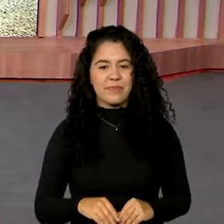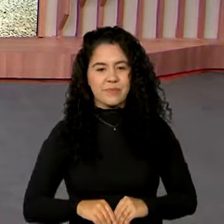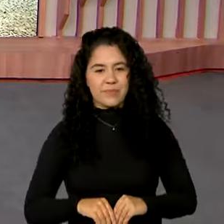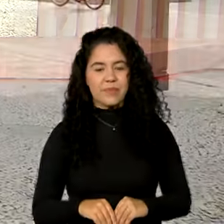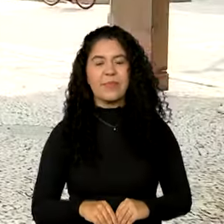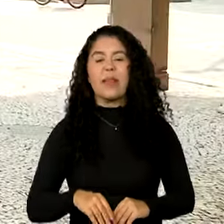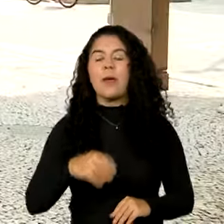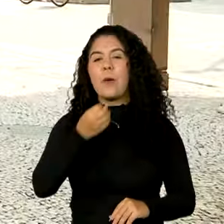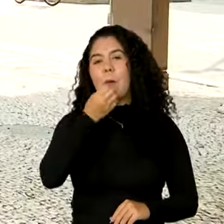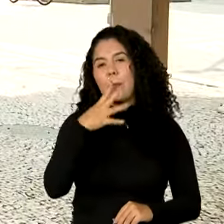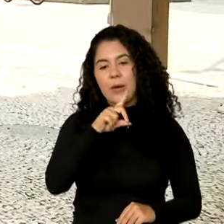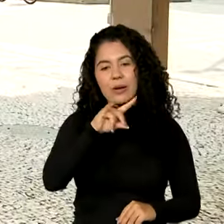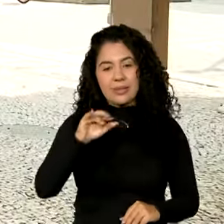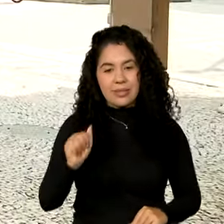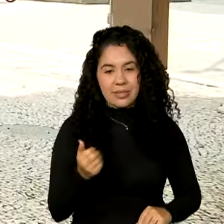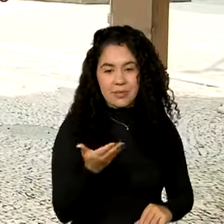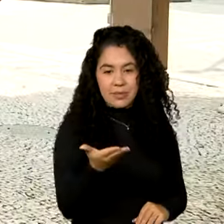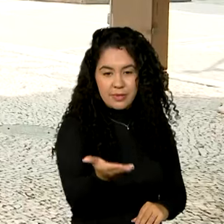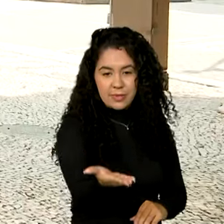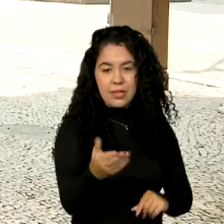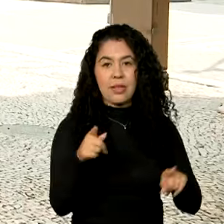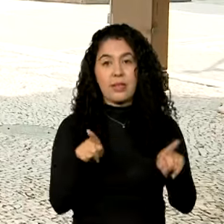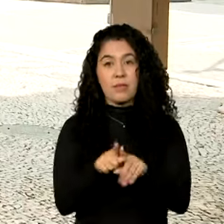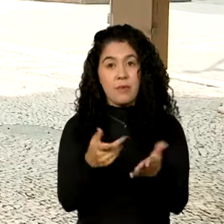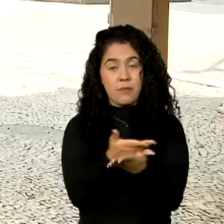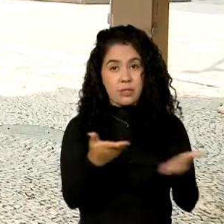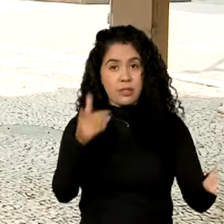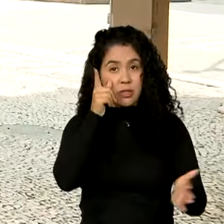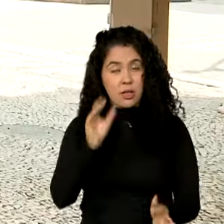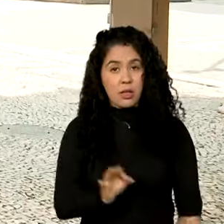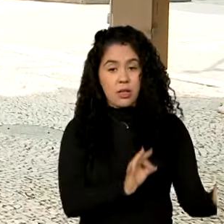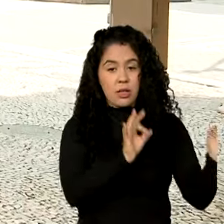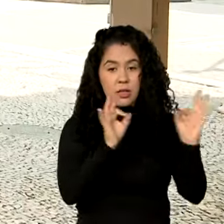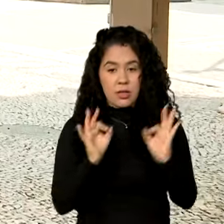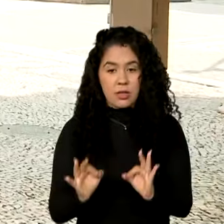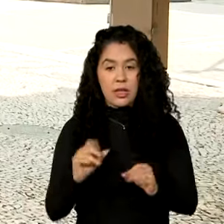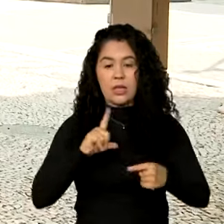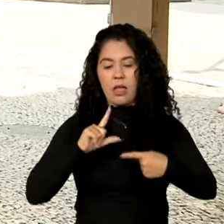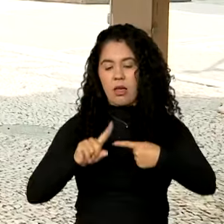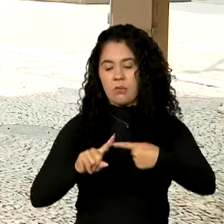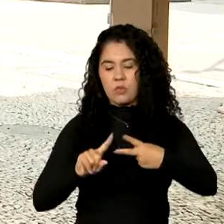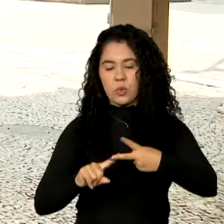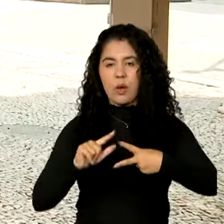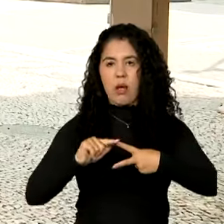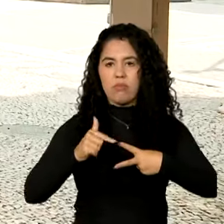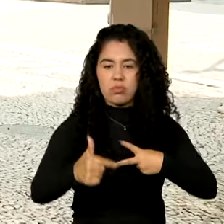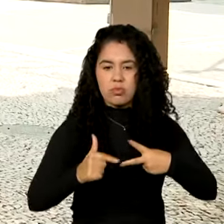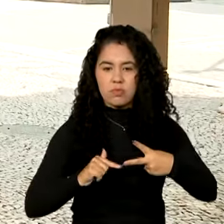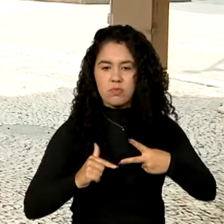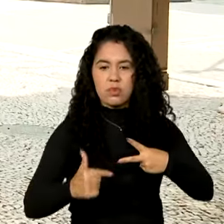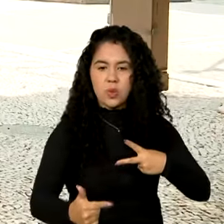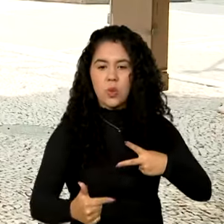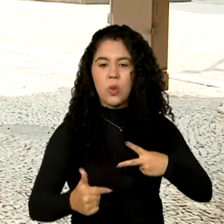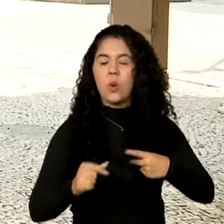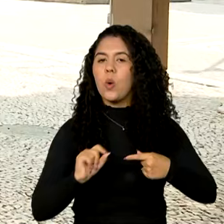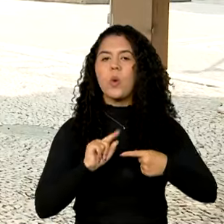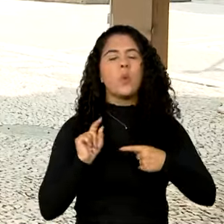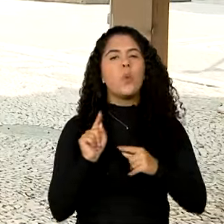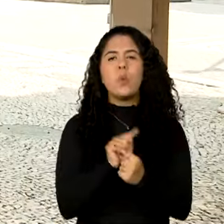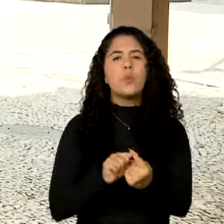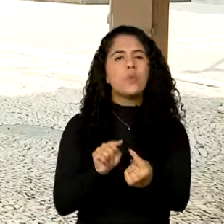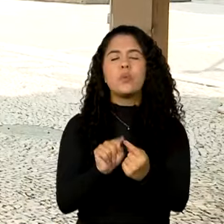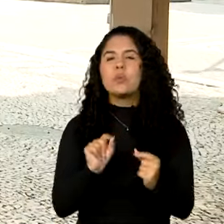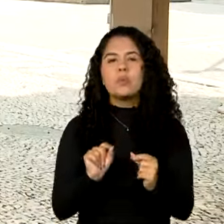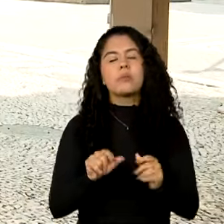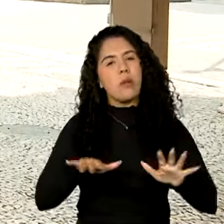Oi, Vanessa. Bom dia para você e para todos que nos acompanham. São duas iniciativas que pretendem incentivar